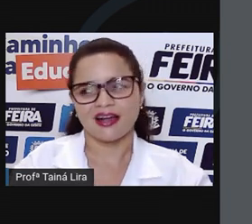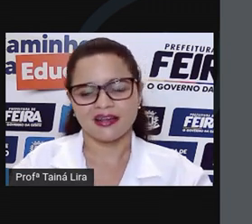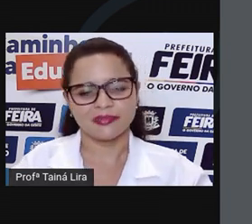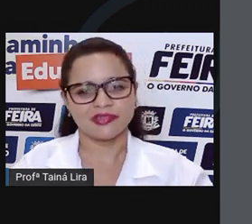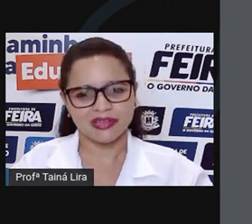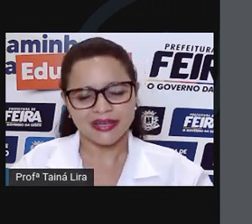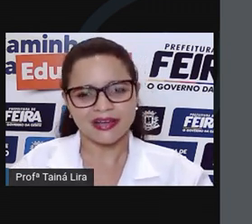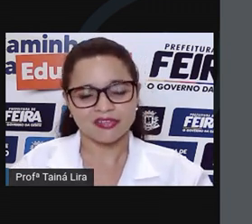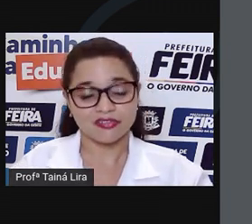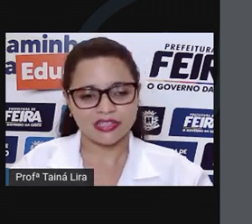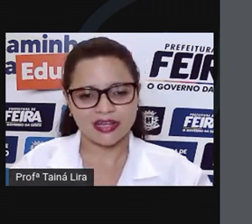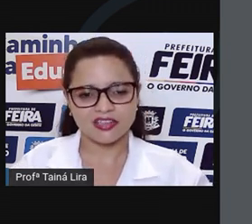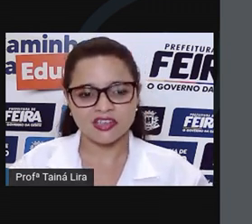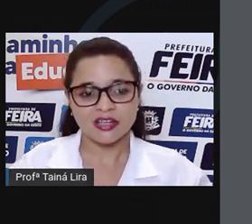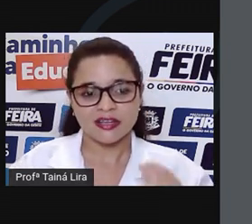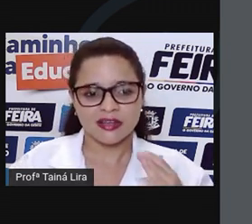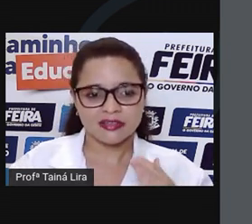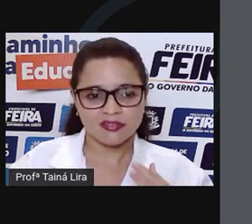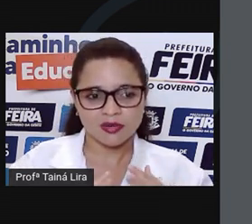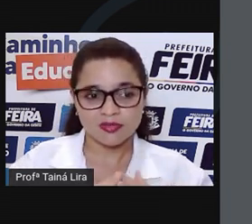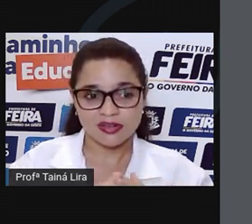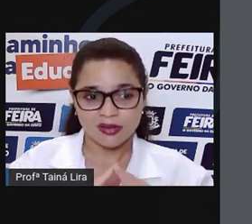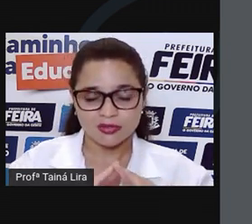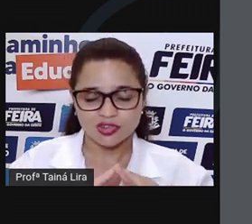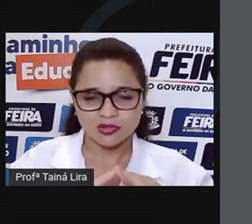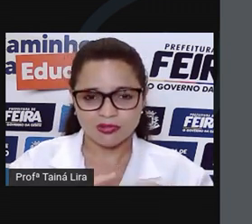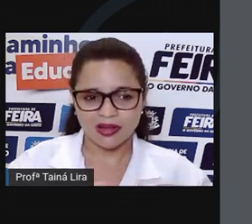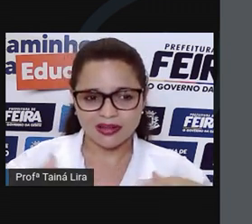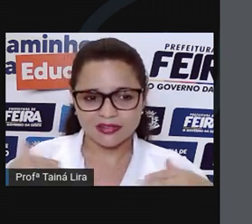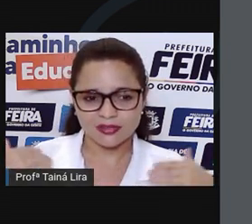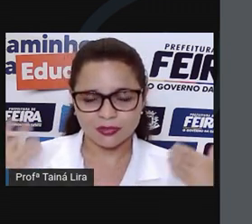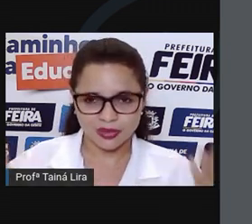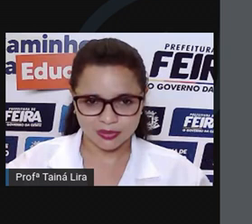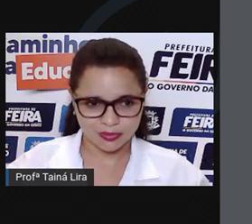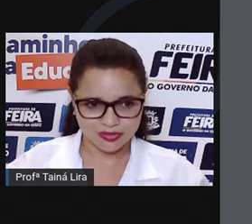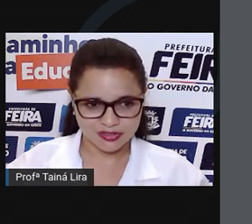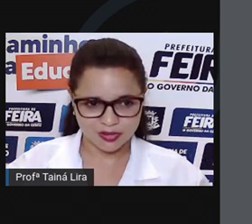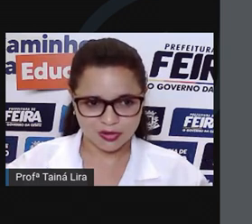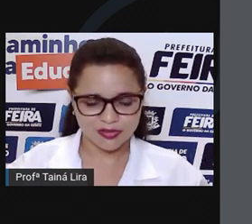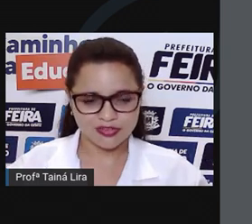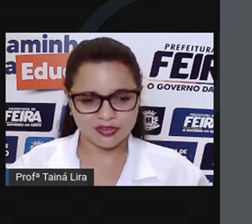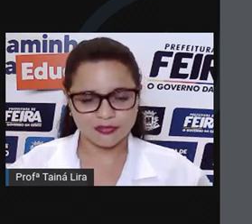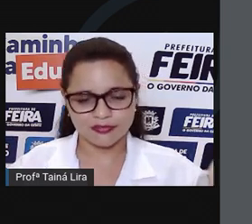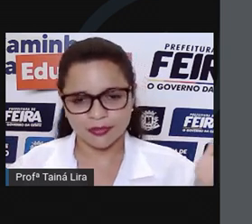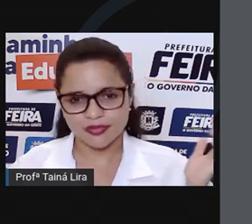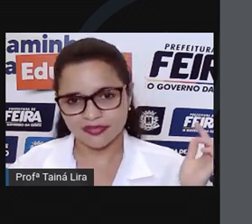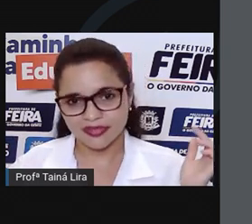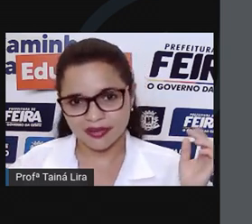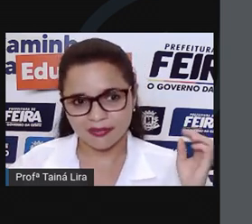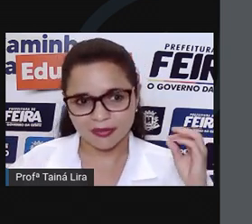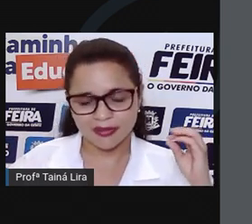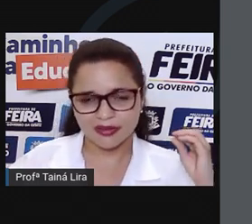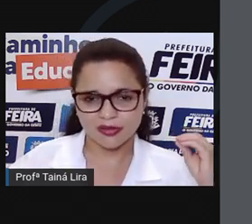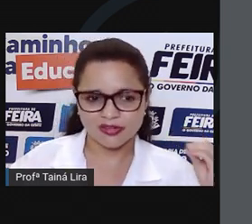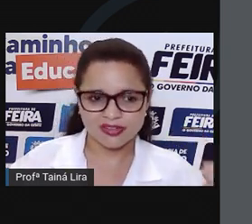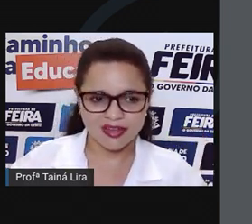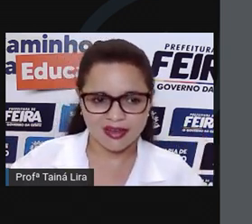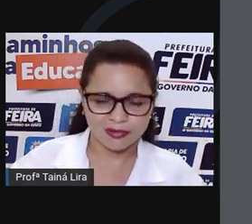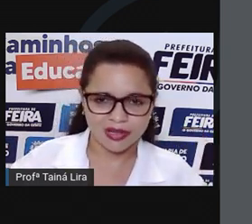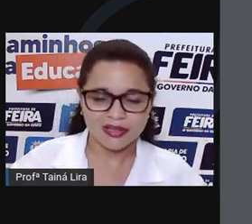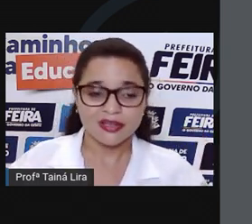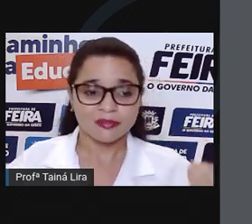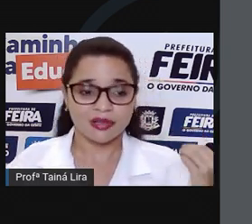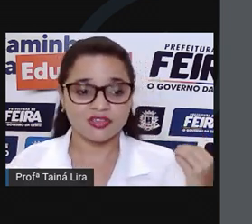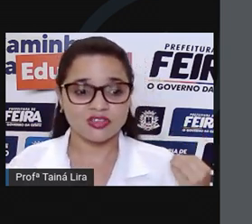Ah, é muito legal, não verdade? Então vamos lá continuar descobrindo coisas novas. Então vamos voltar agora para a nossa